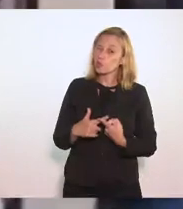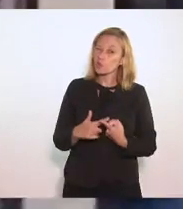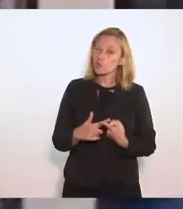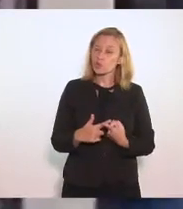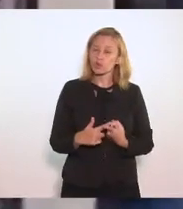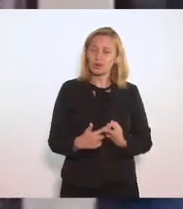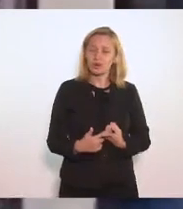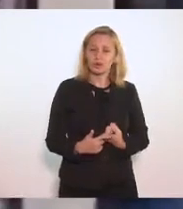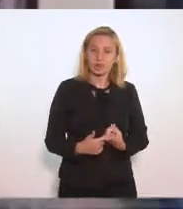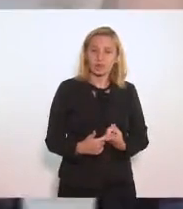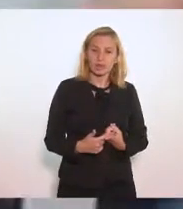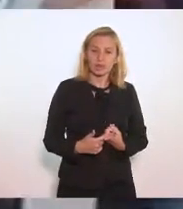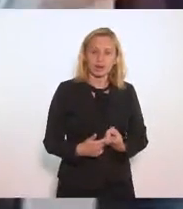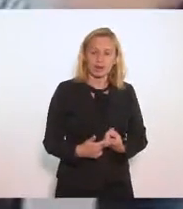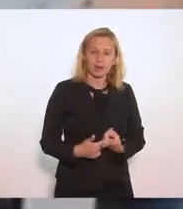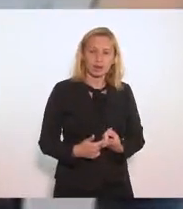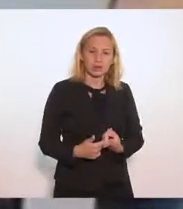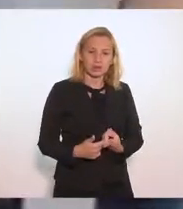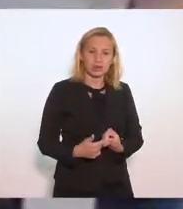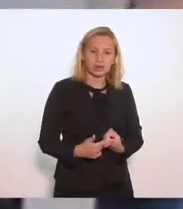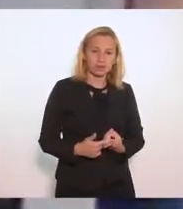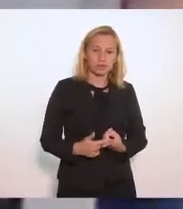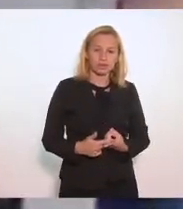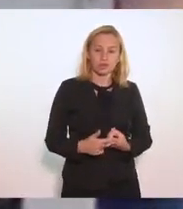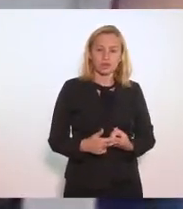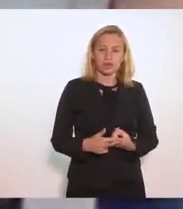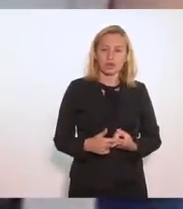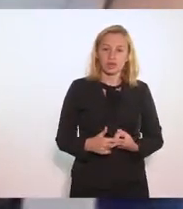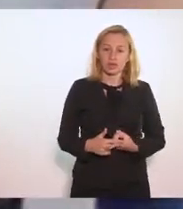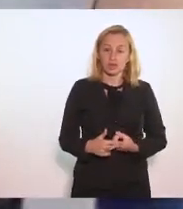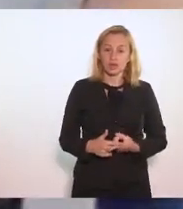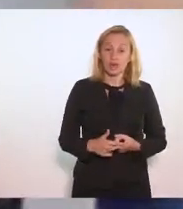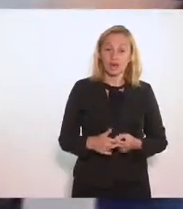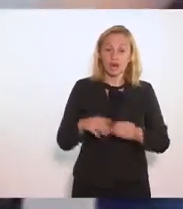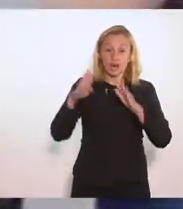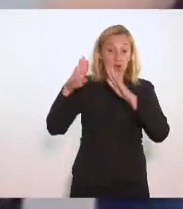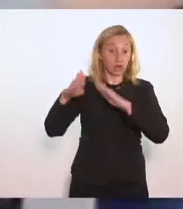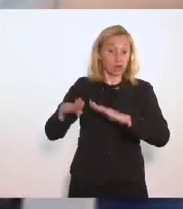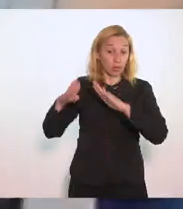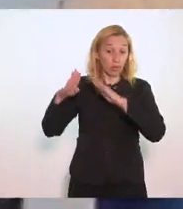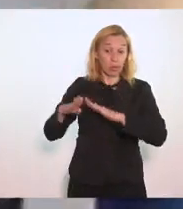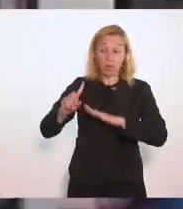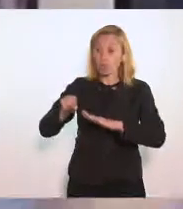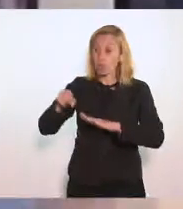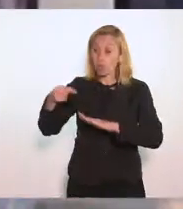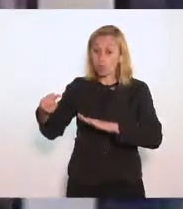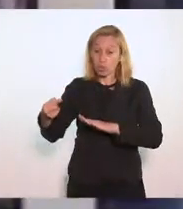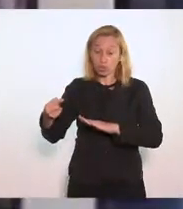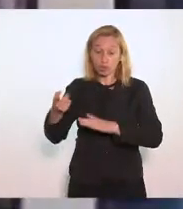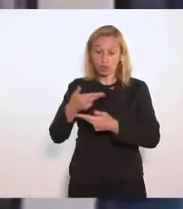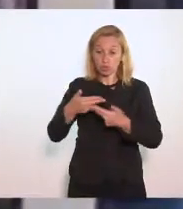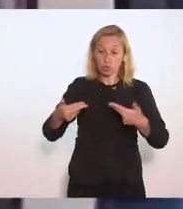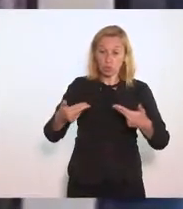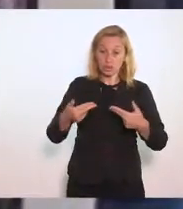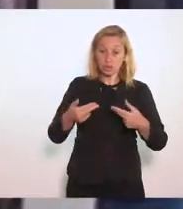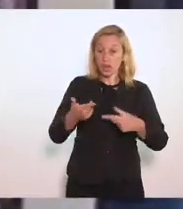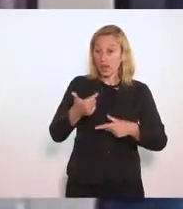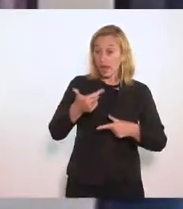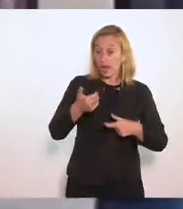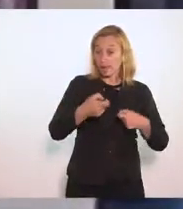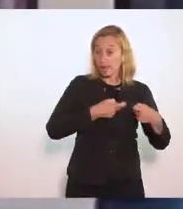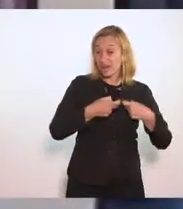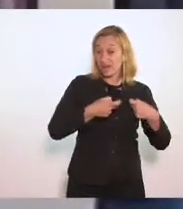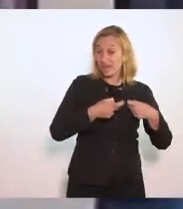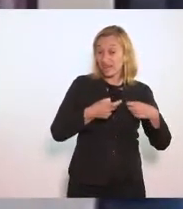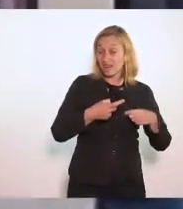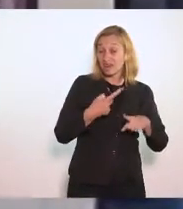Outros Mitos Voltado Para as armas Para as guerras E não